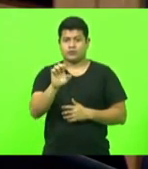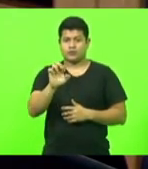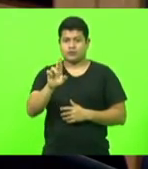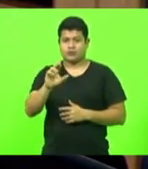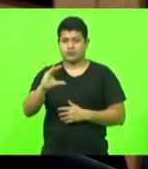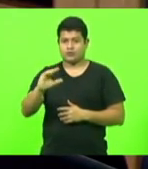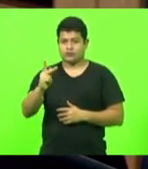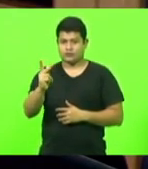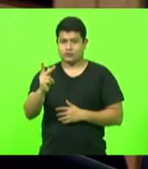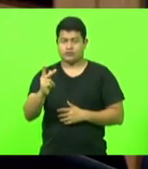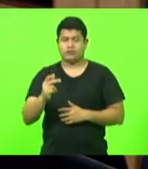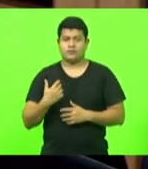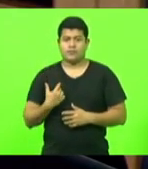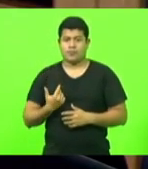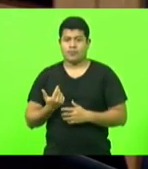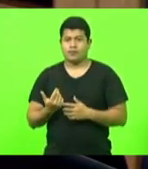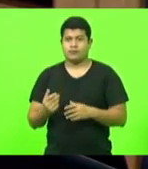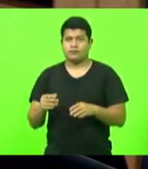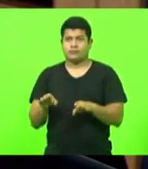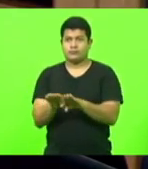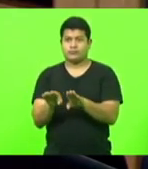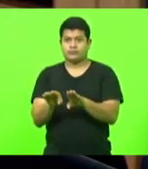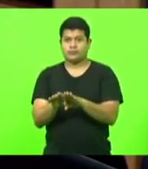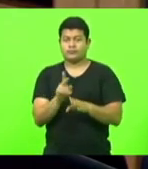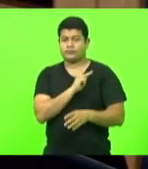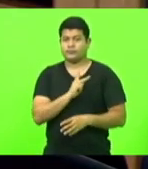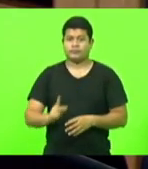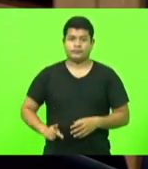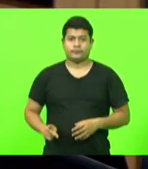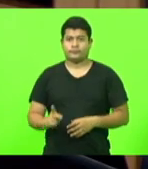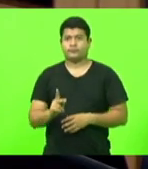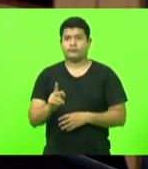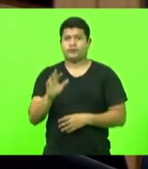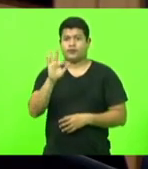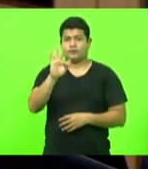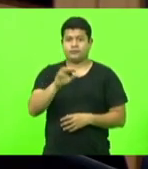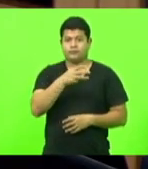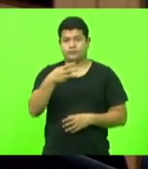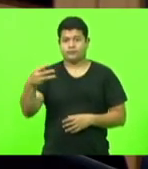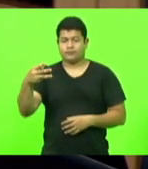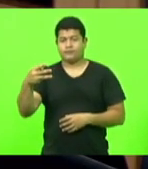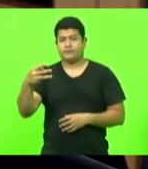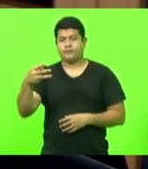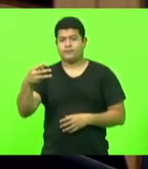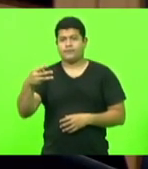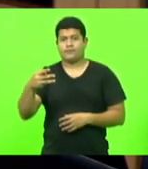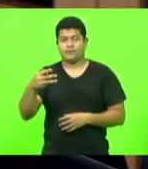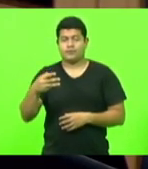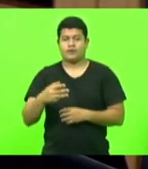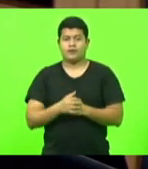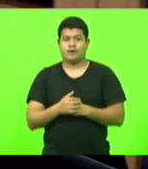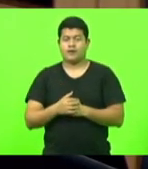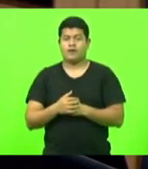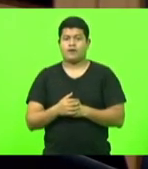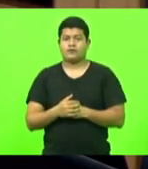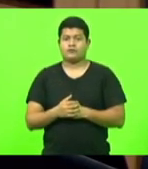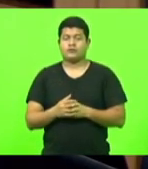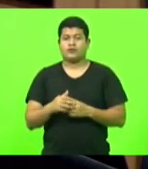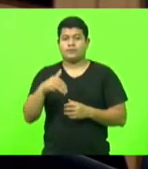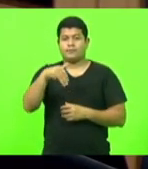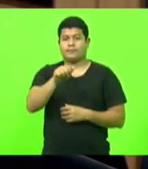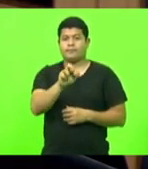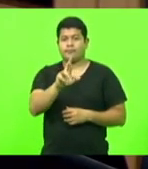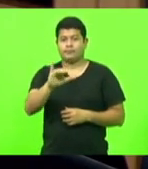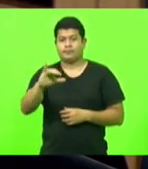das Federações Empresarais de Santa Catarina, o Presidente da Federação das Indústrias do Estado de Santa Catarina, Fiesc, Sr. Mário César de